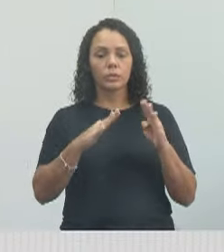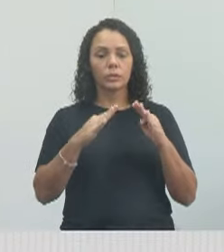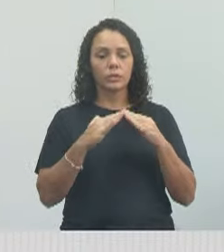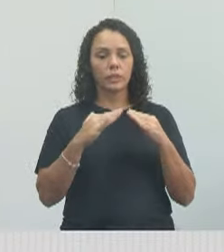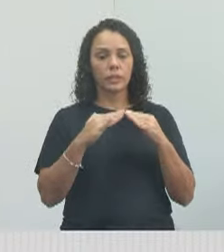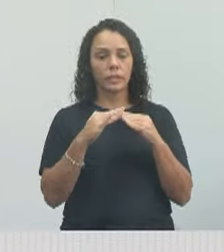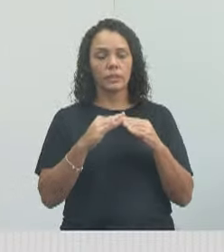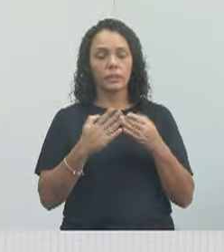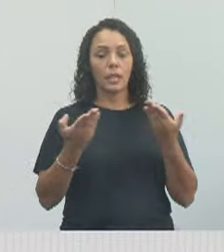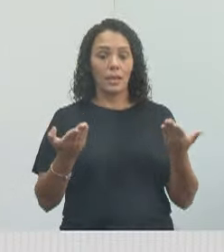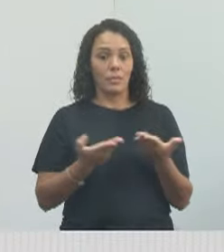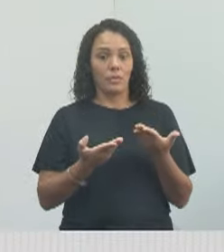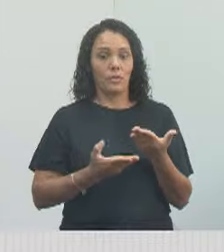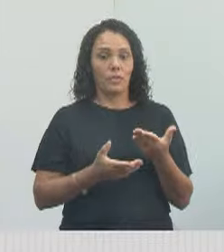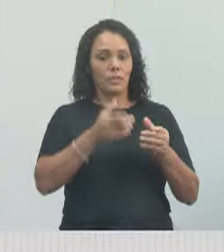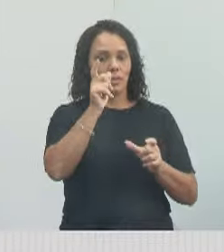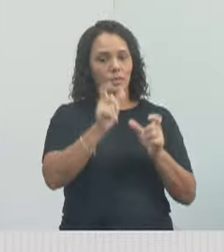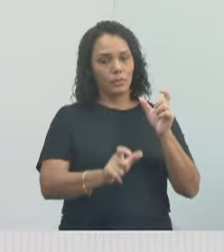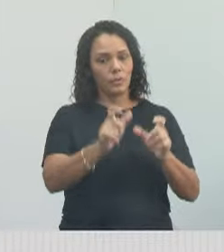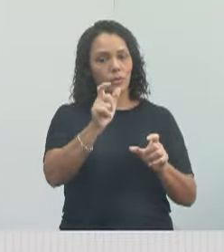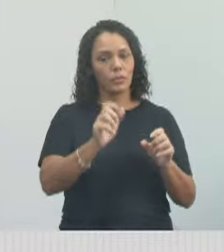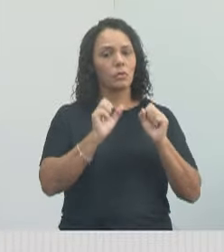telespectadores,